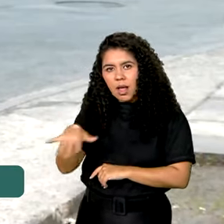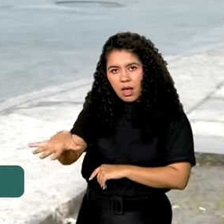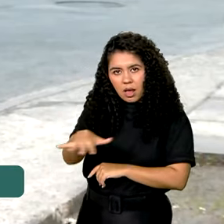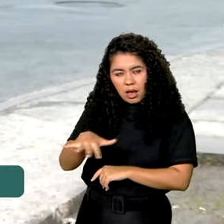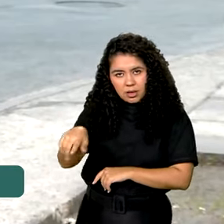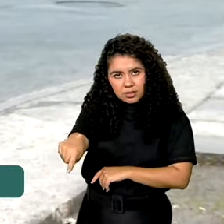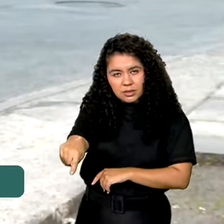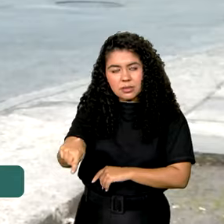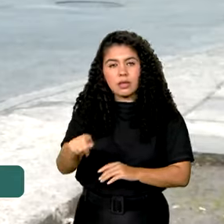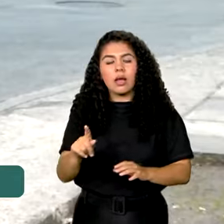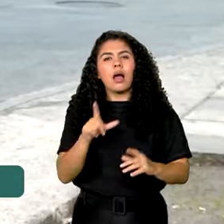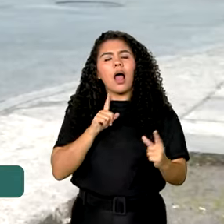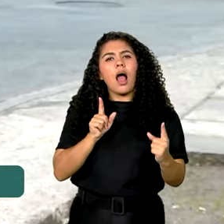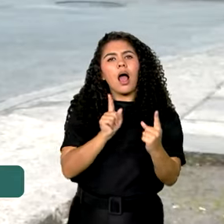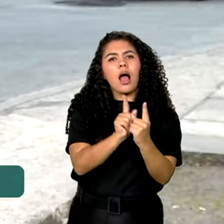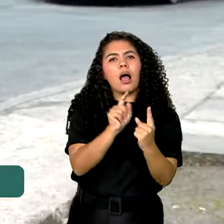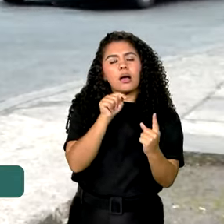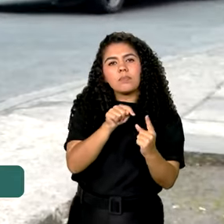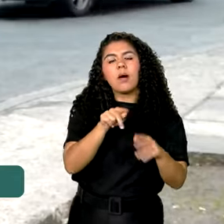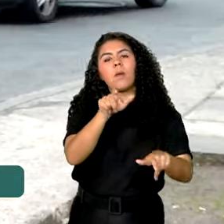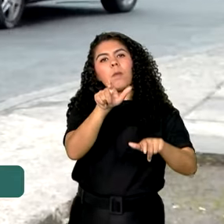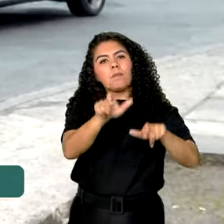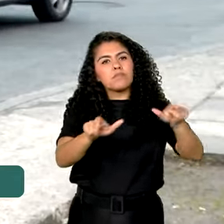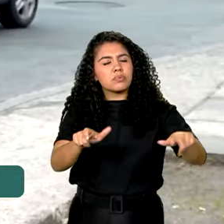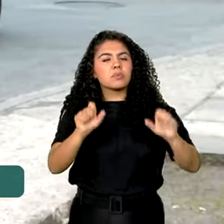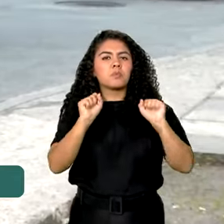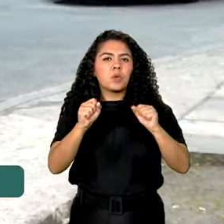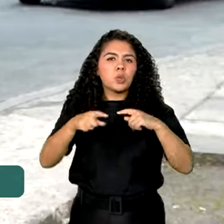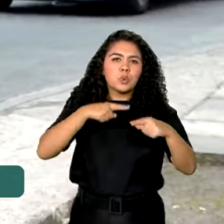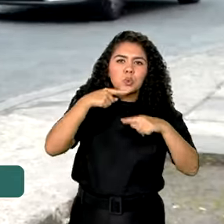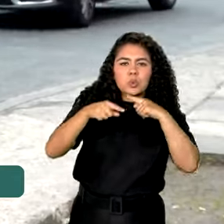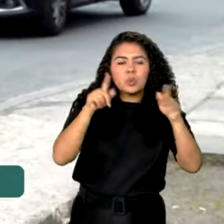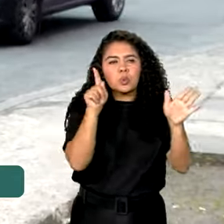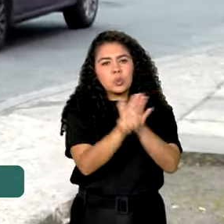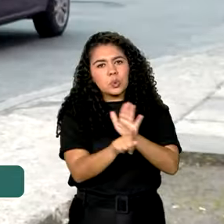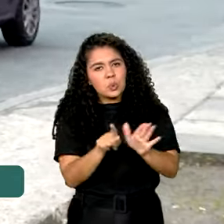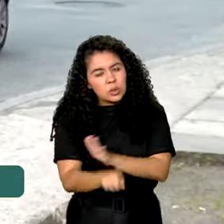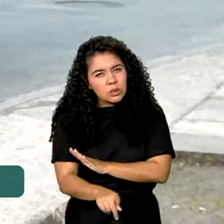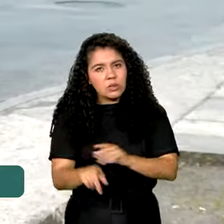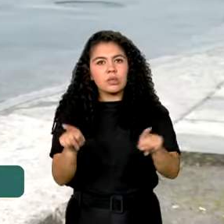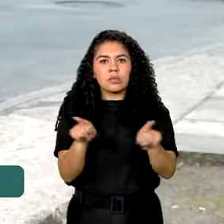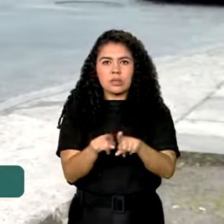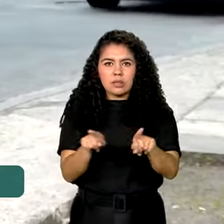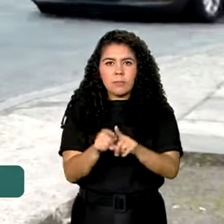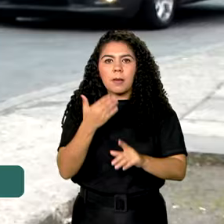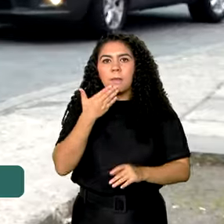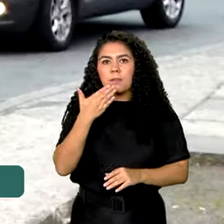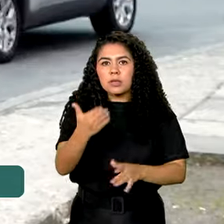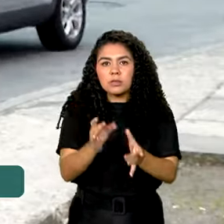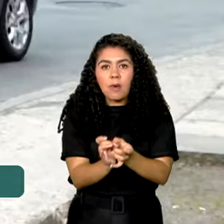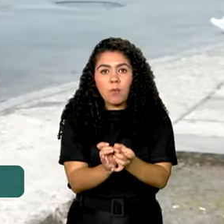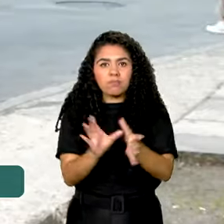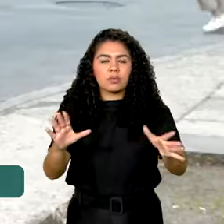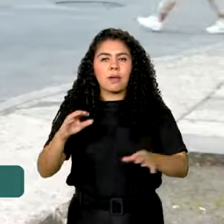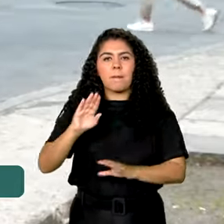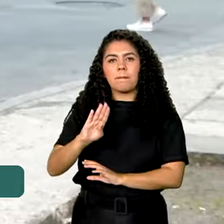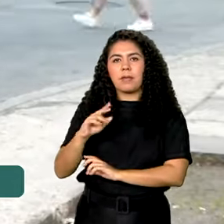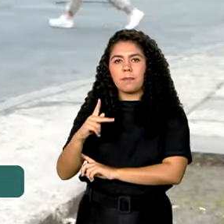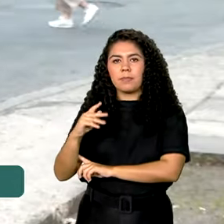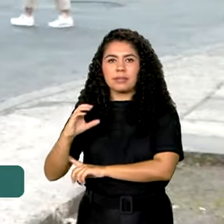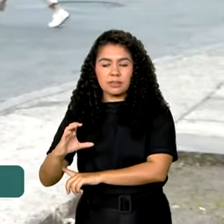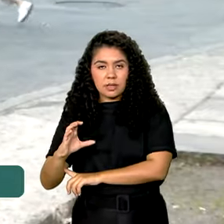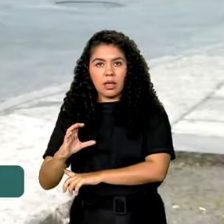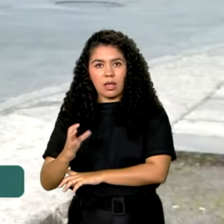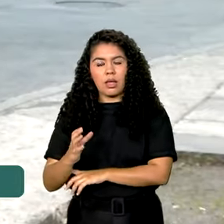esses atendimentos, a população vai poder tirar dúvidas e também dar início ao pedido de concessão do BPC. O